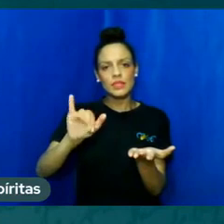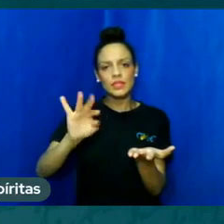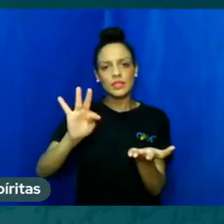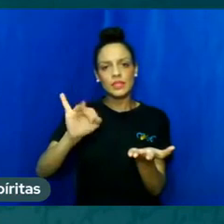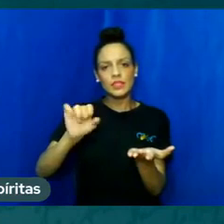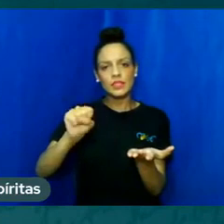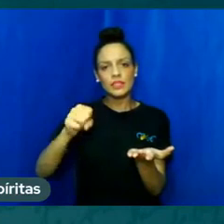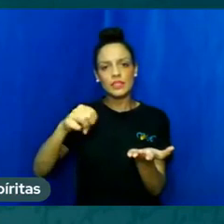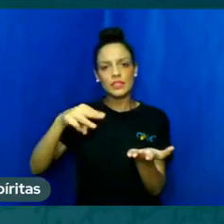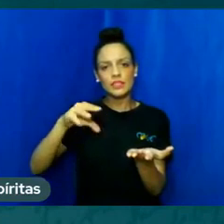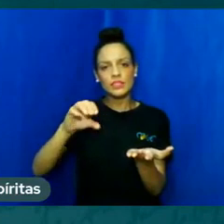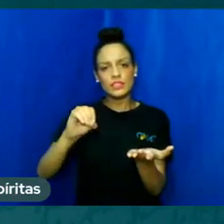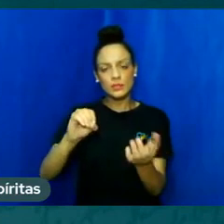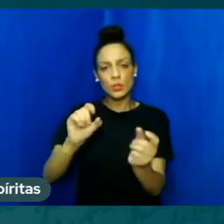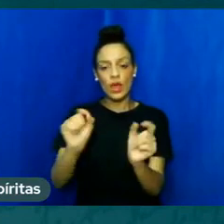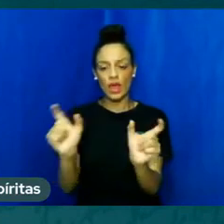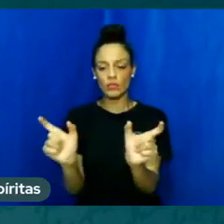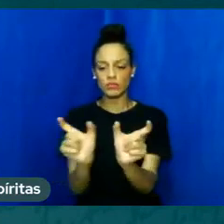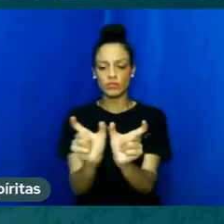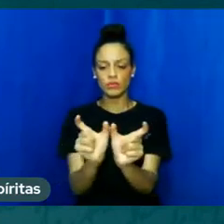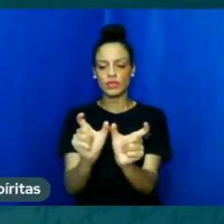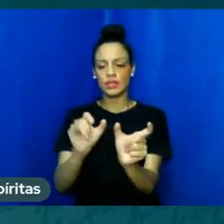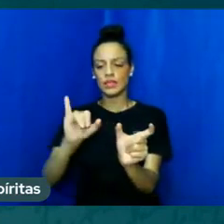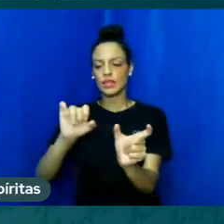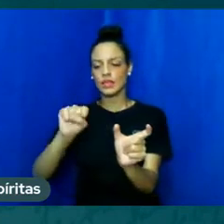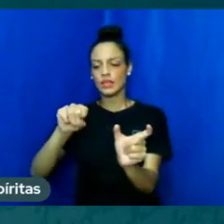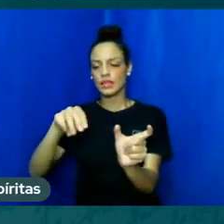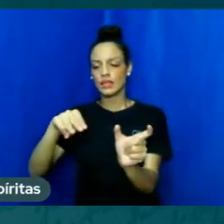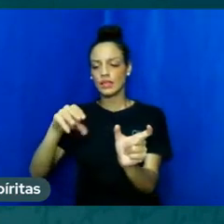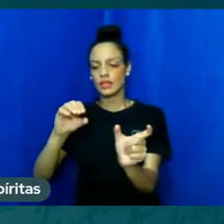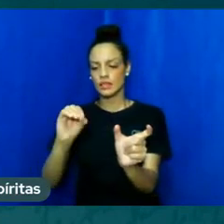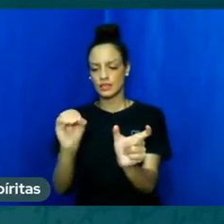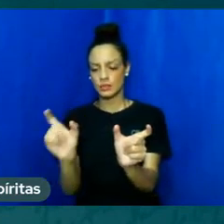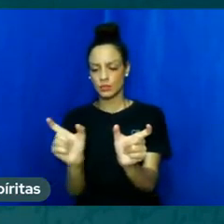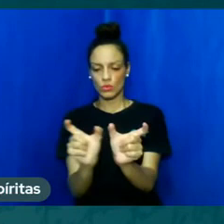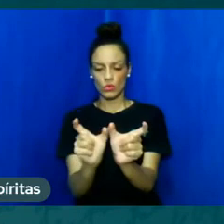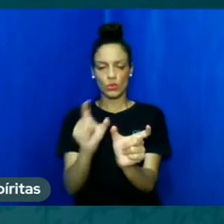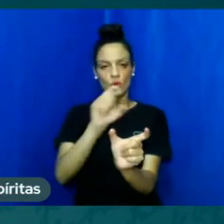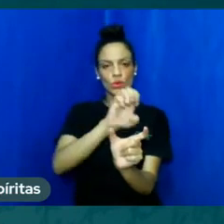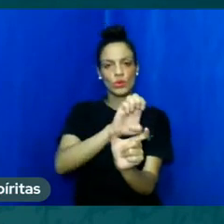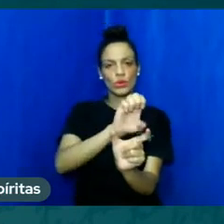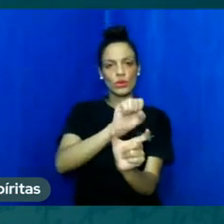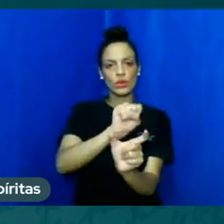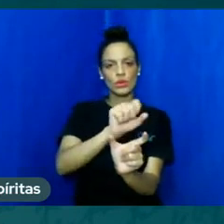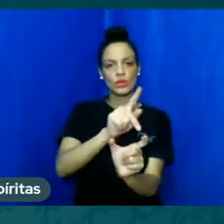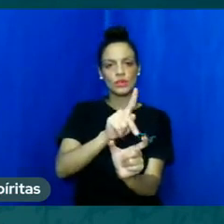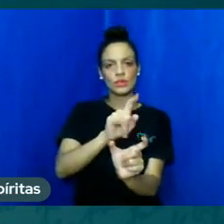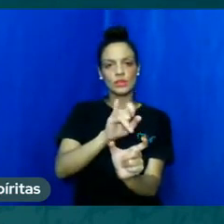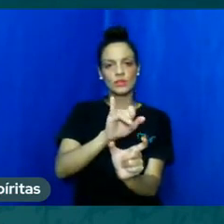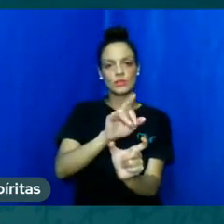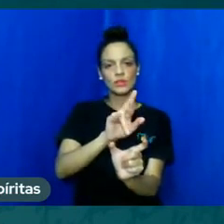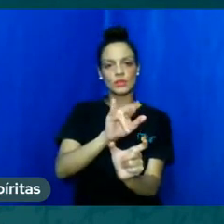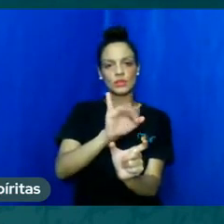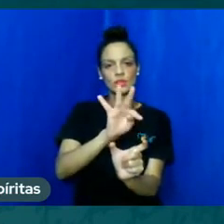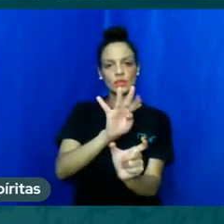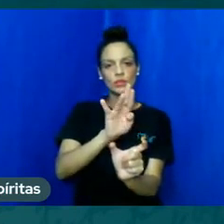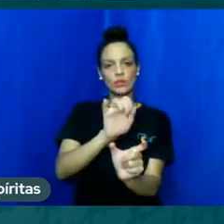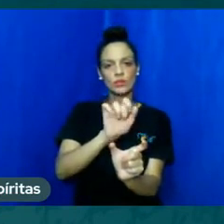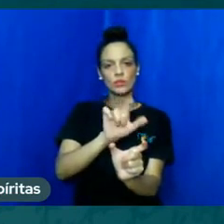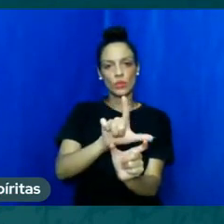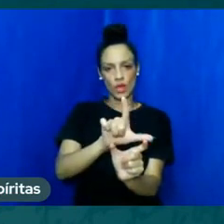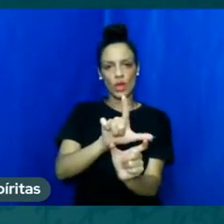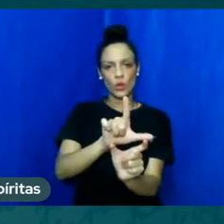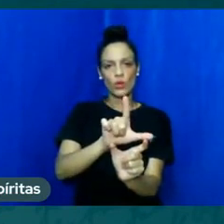mais o radical da palavra espiritual veja e colocou o radical da palavra espiritual que é espirit tirou o